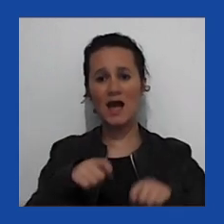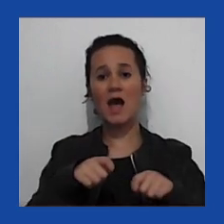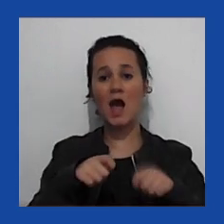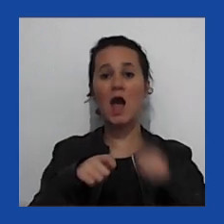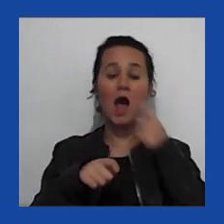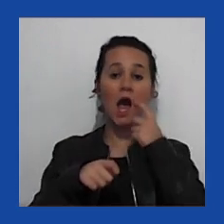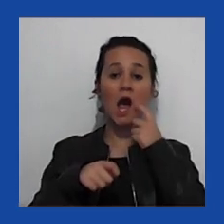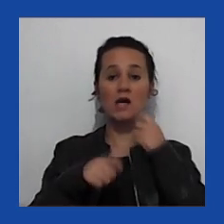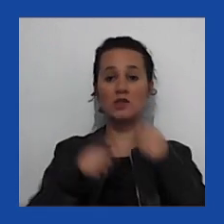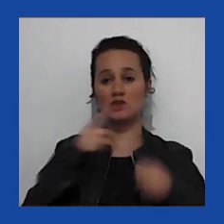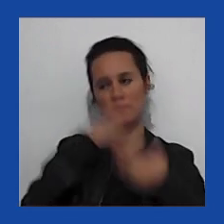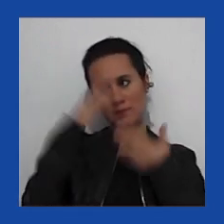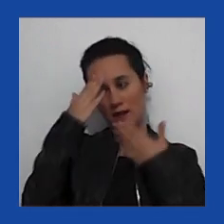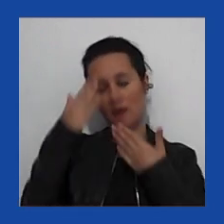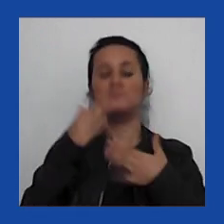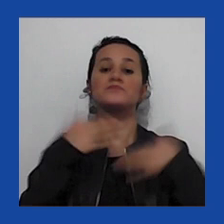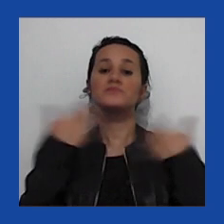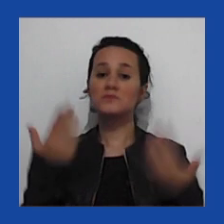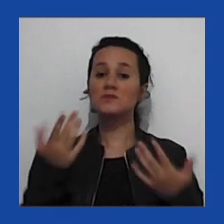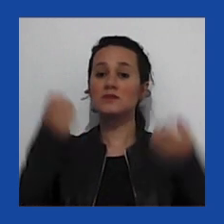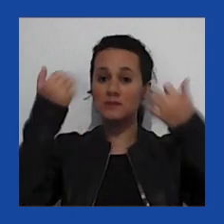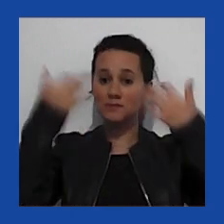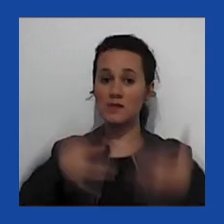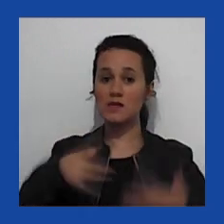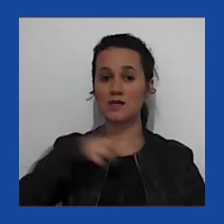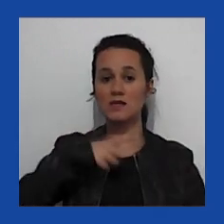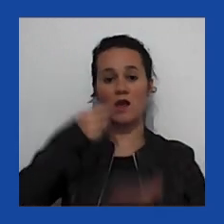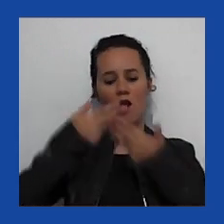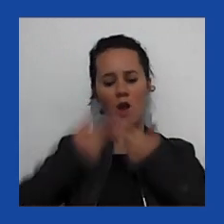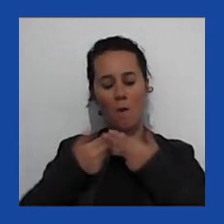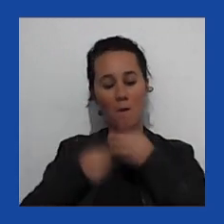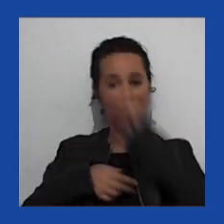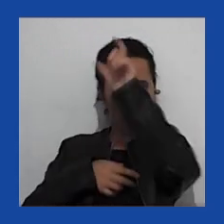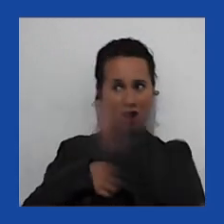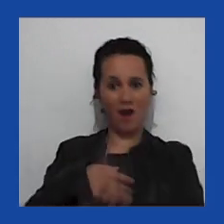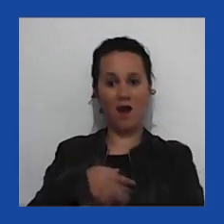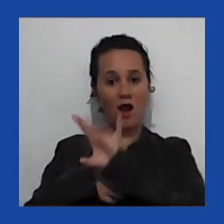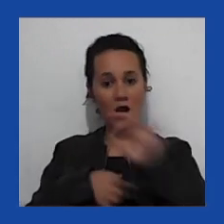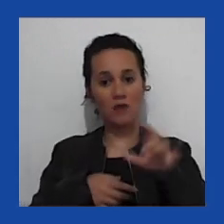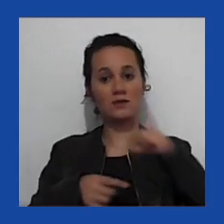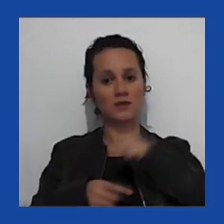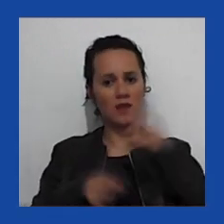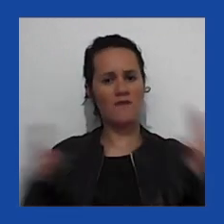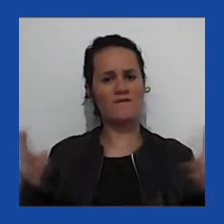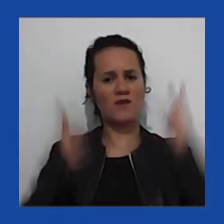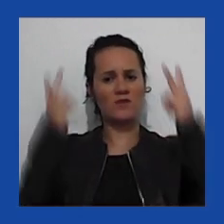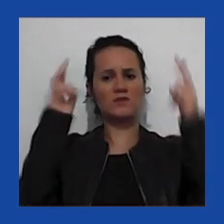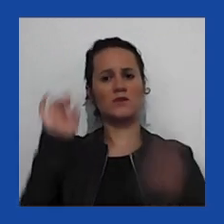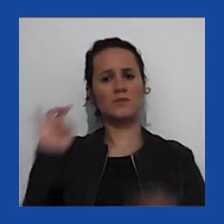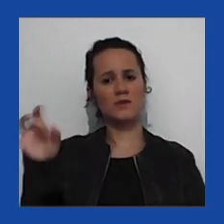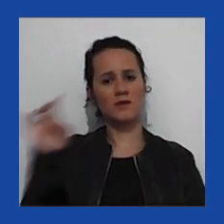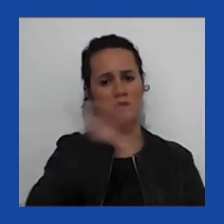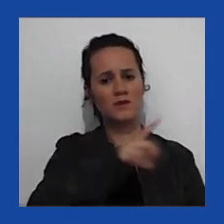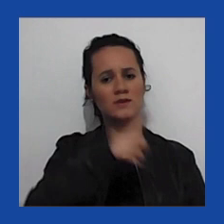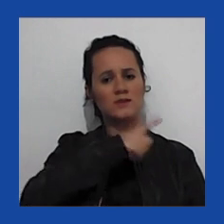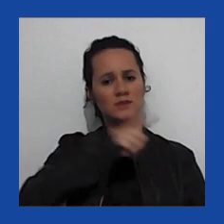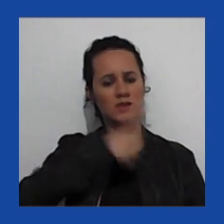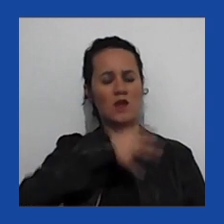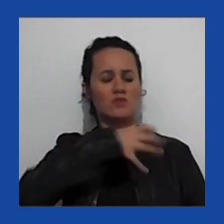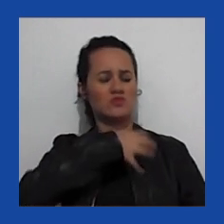acima, obrigado, acima da autonomia liberal do indivíduo, valoriza conformidade para preservar tradições,